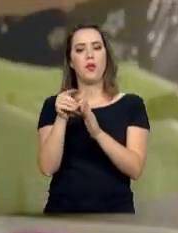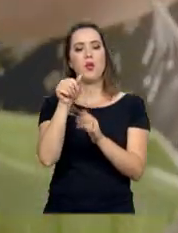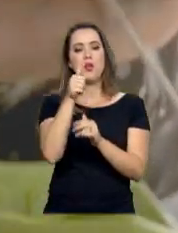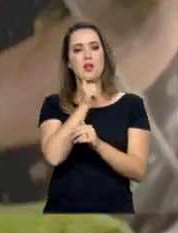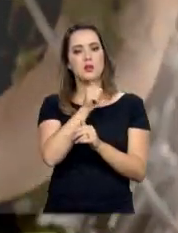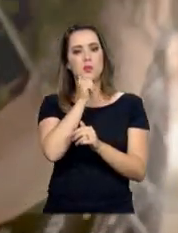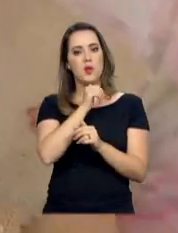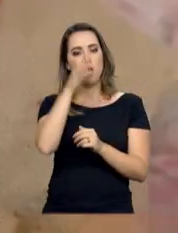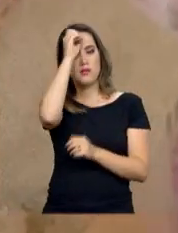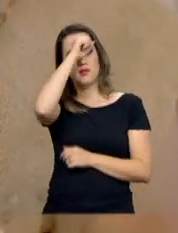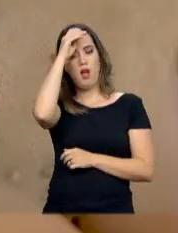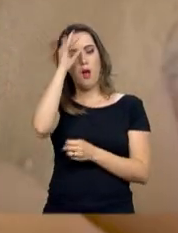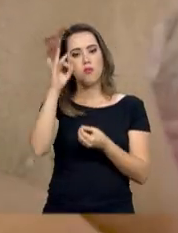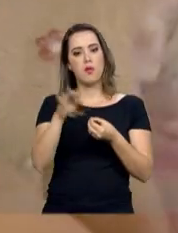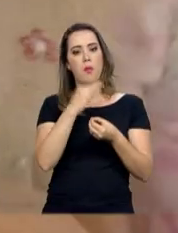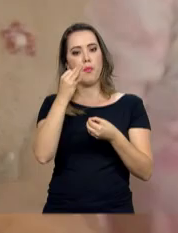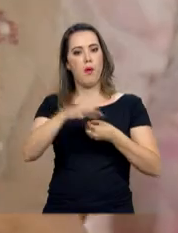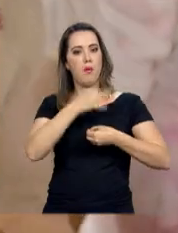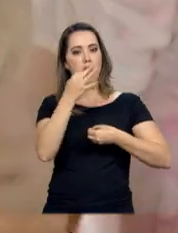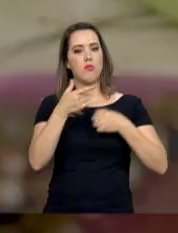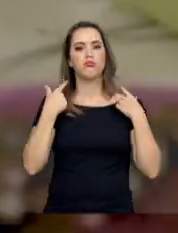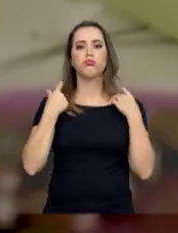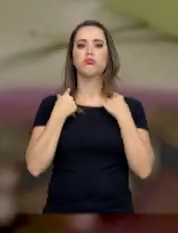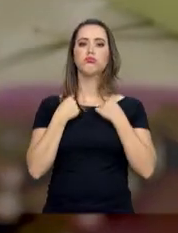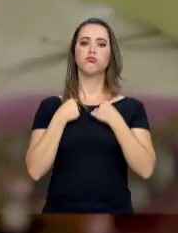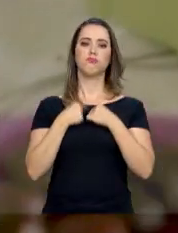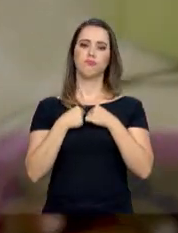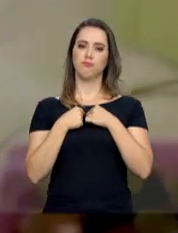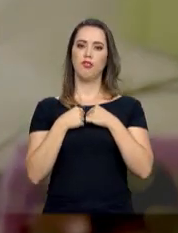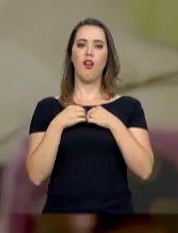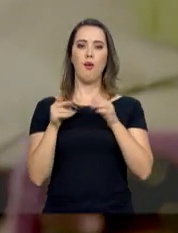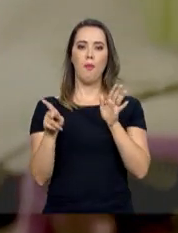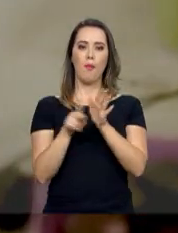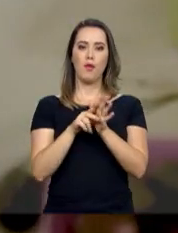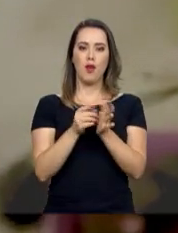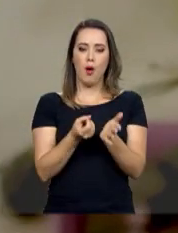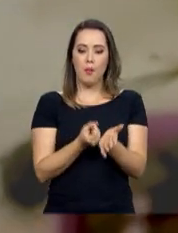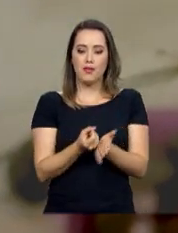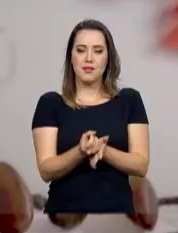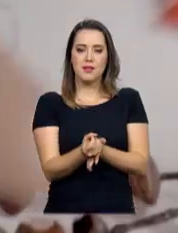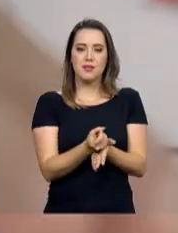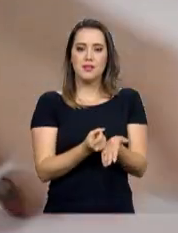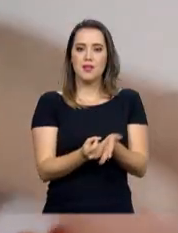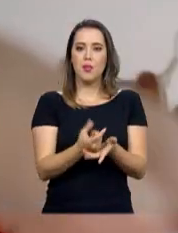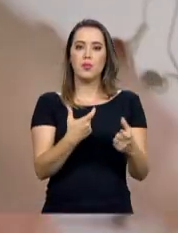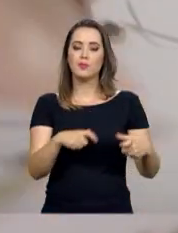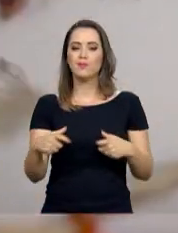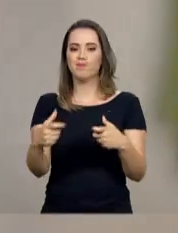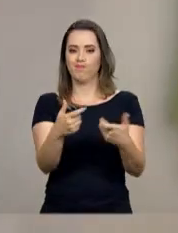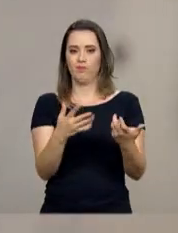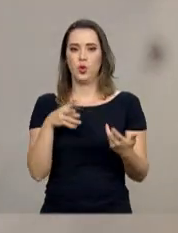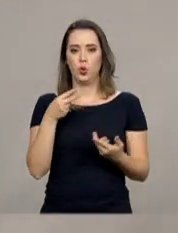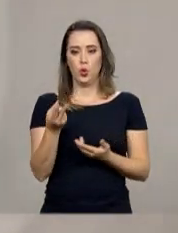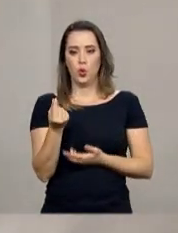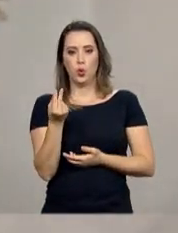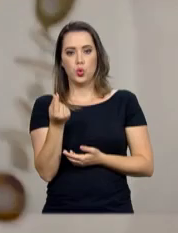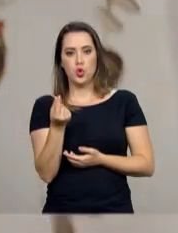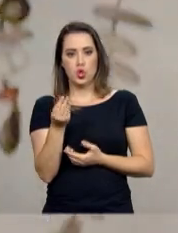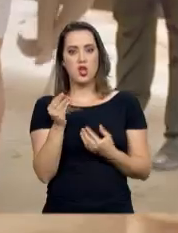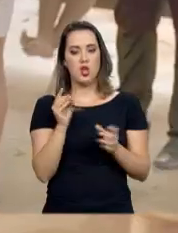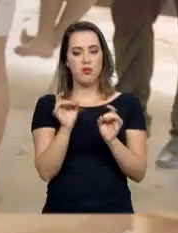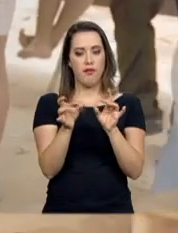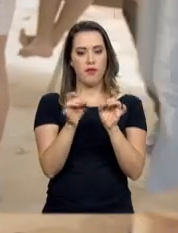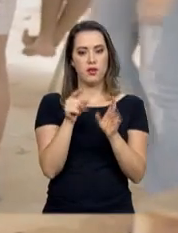para aprender e fabricar biojóias, feitas com sementes naturais da região. Toda a renda obtida com a venda das